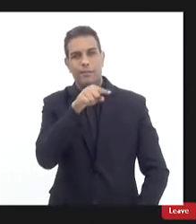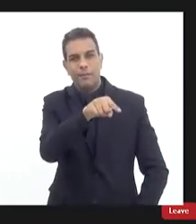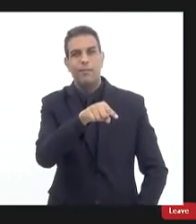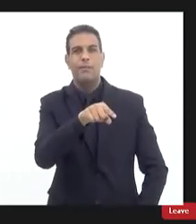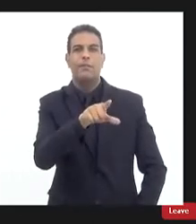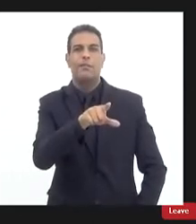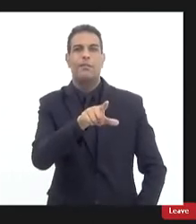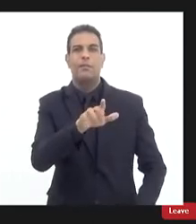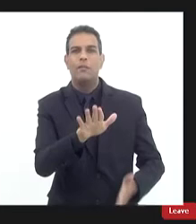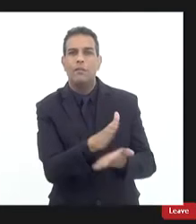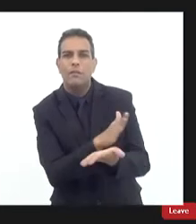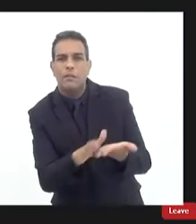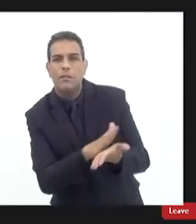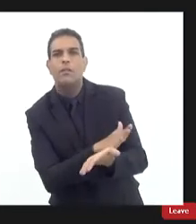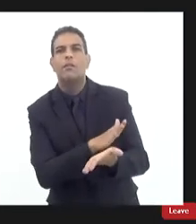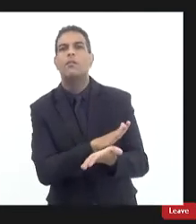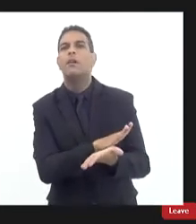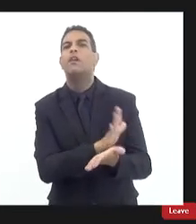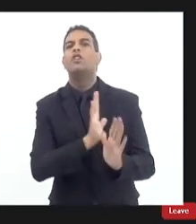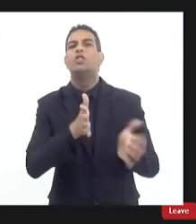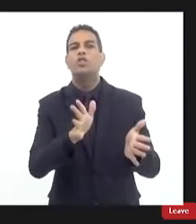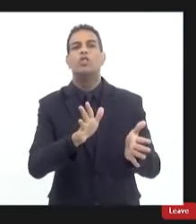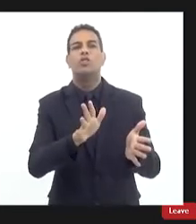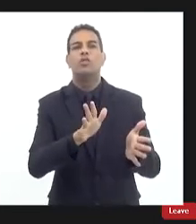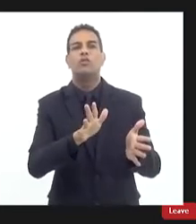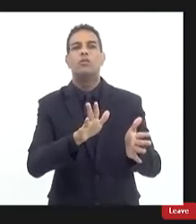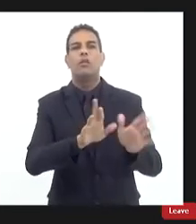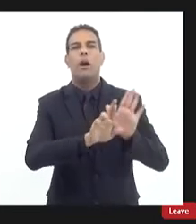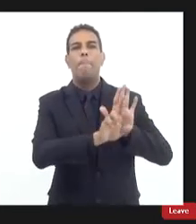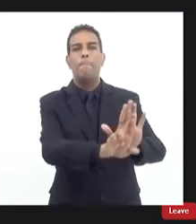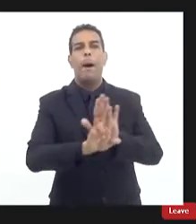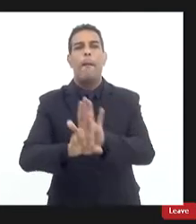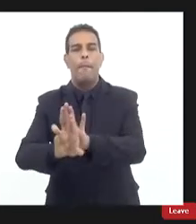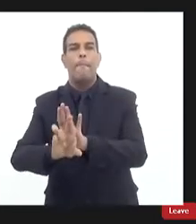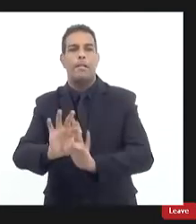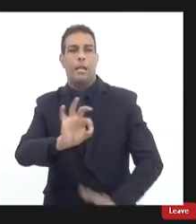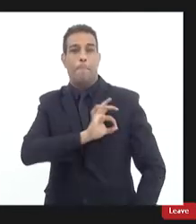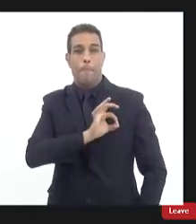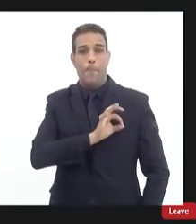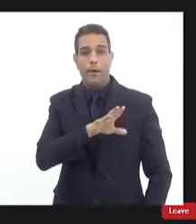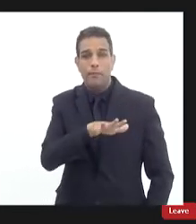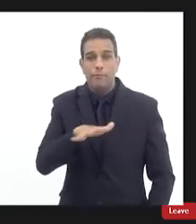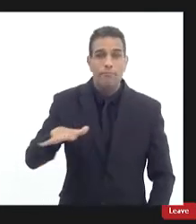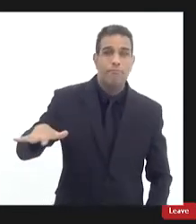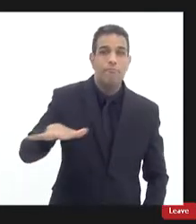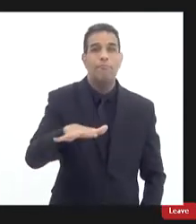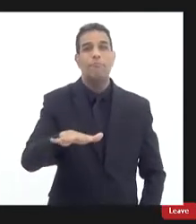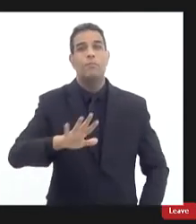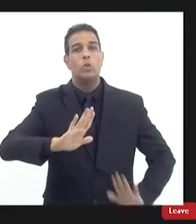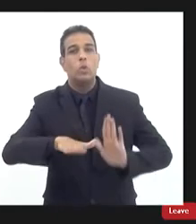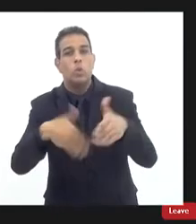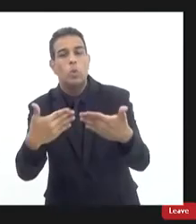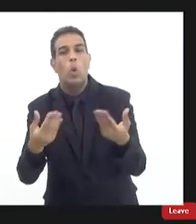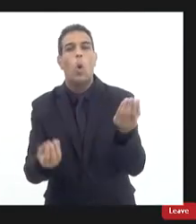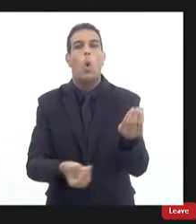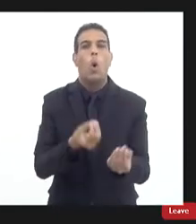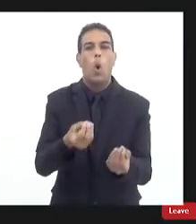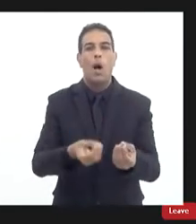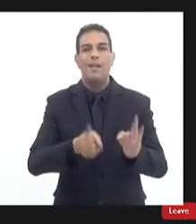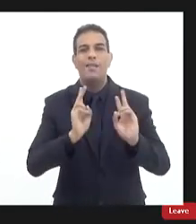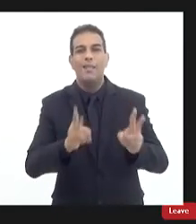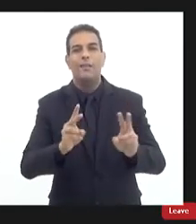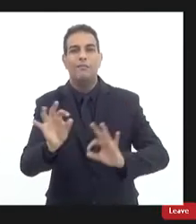seguro que é uma outra forma também de policiamento de proximidade então é uma constante nossa sempre se